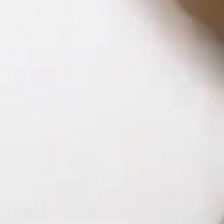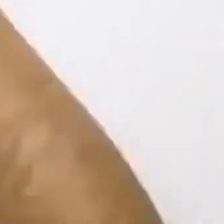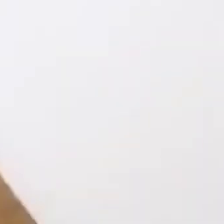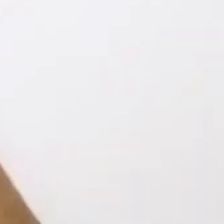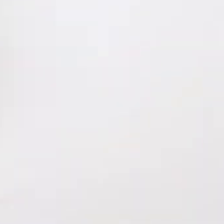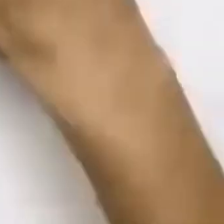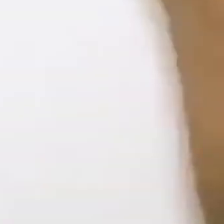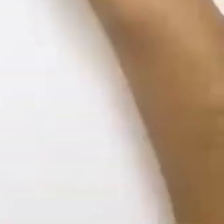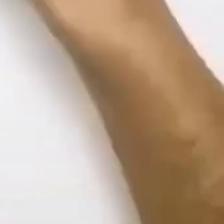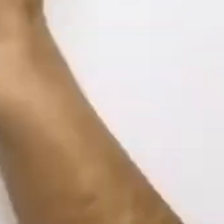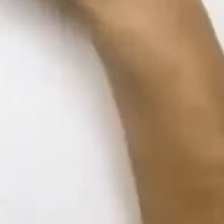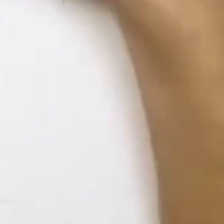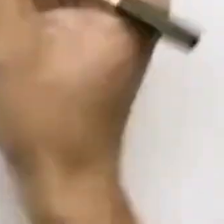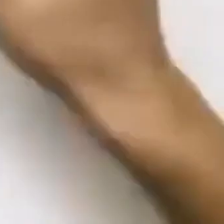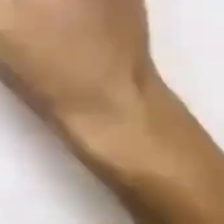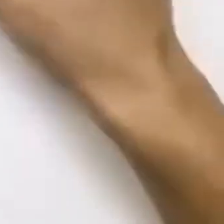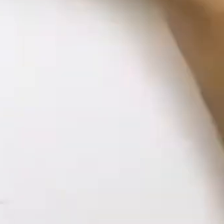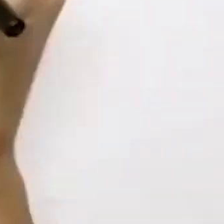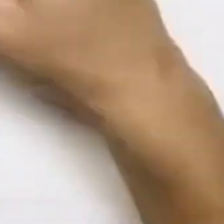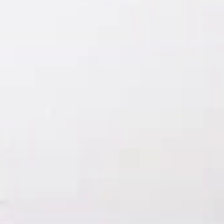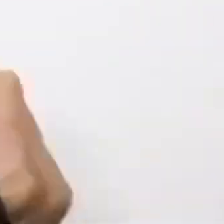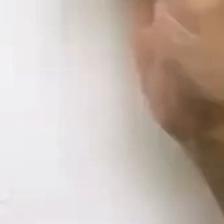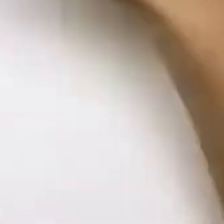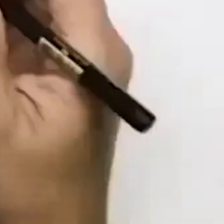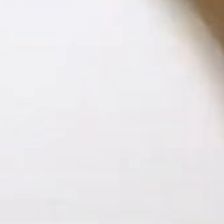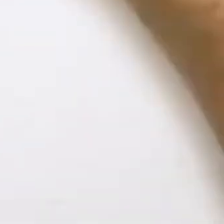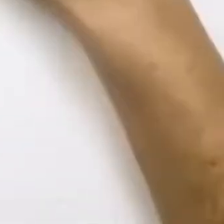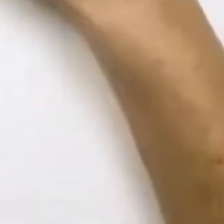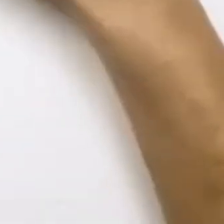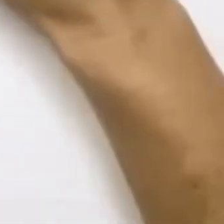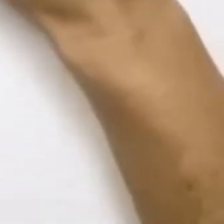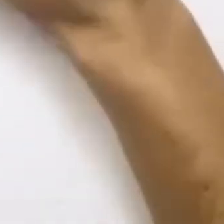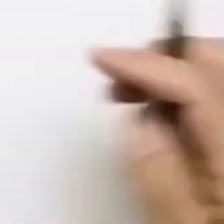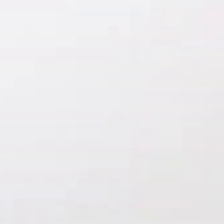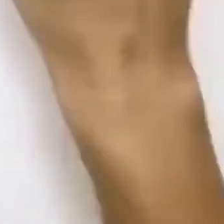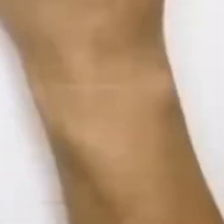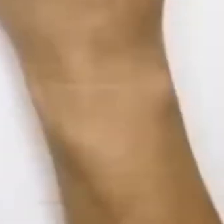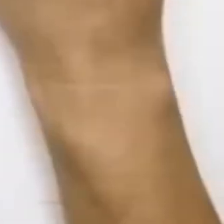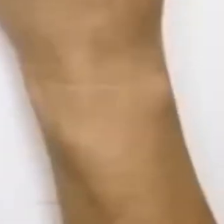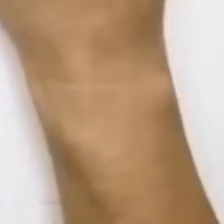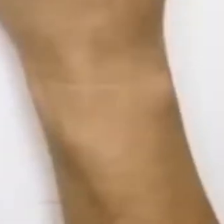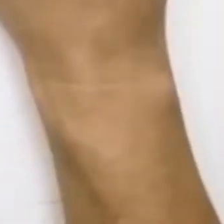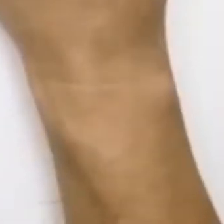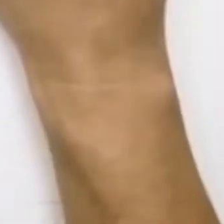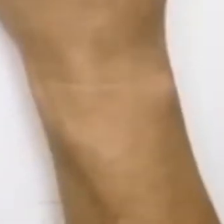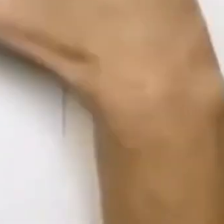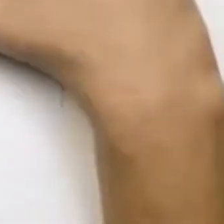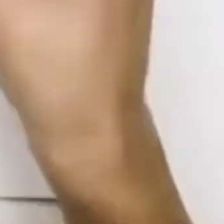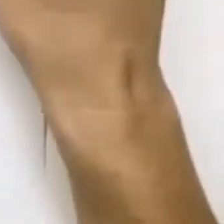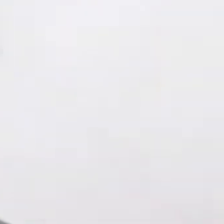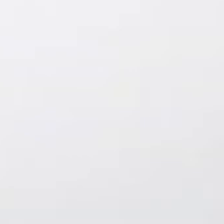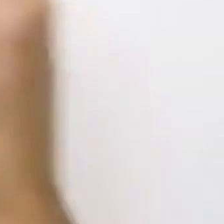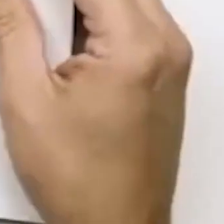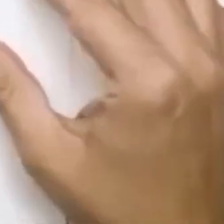exija a apresentação do documento emitido pelo Ministério da Agricultura, Pecuária e Abastecimento.